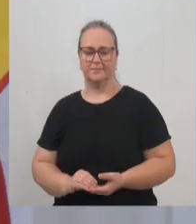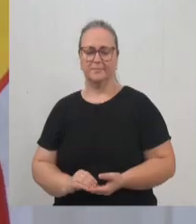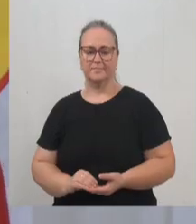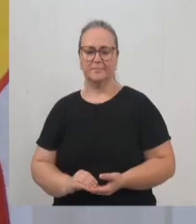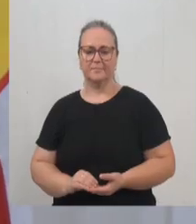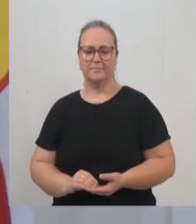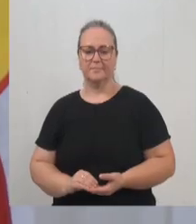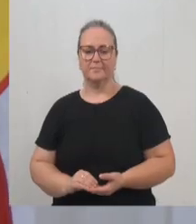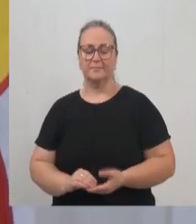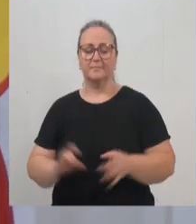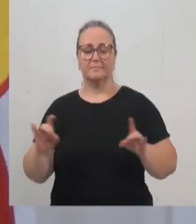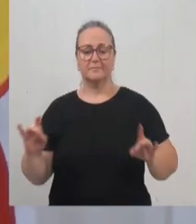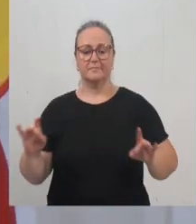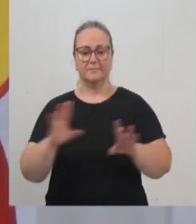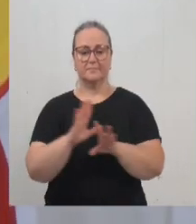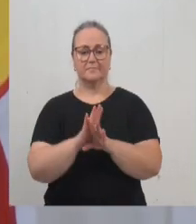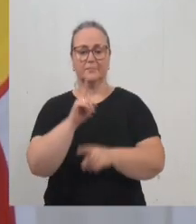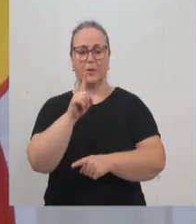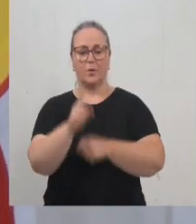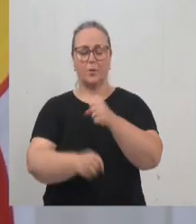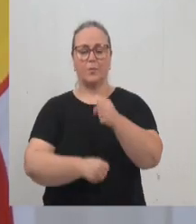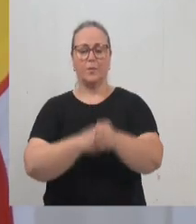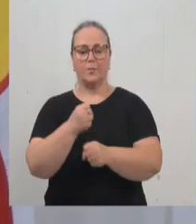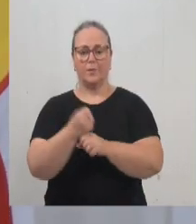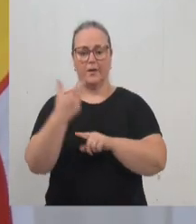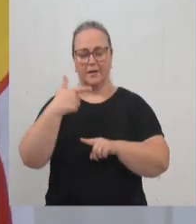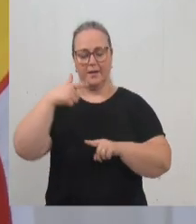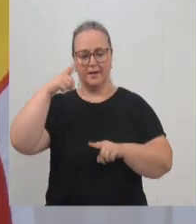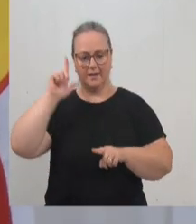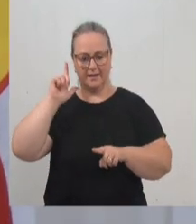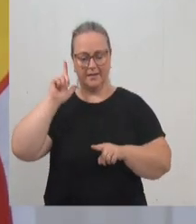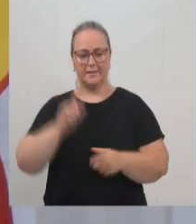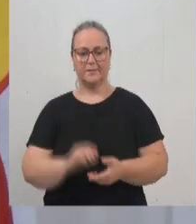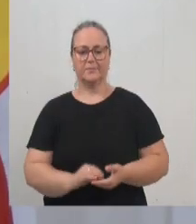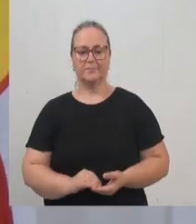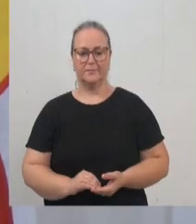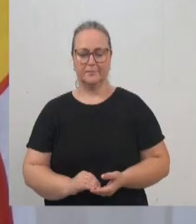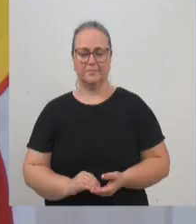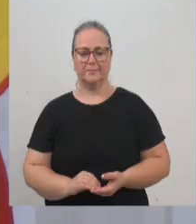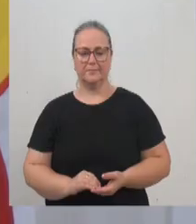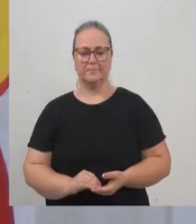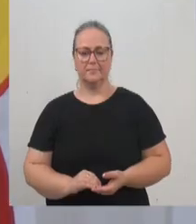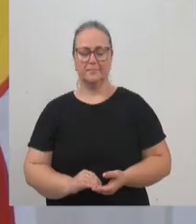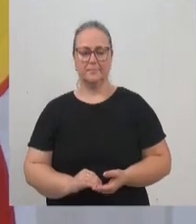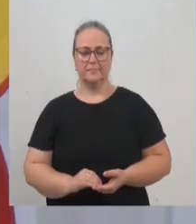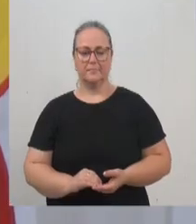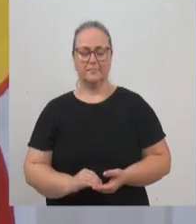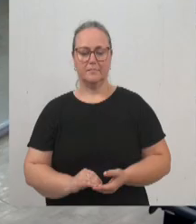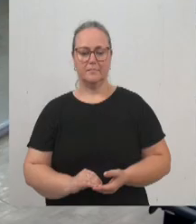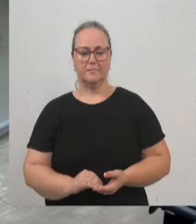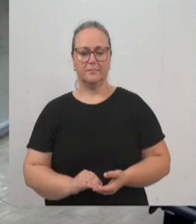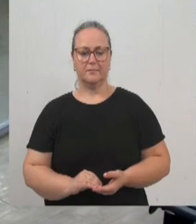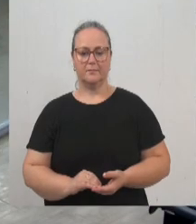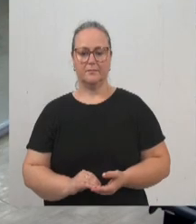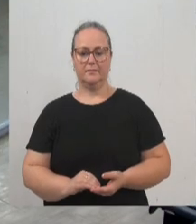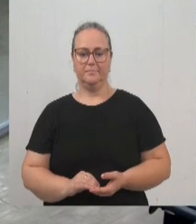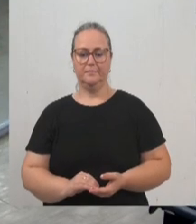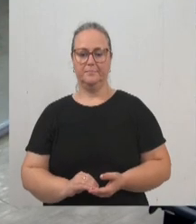completaram um ano, né? Obrigada, vereador. E teve...